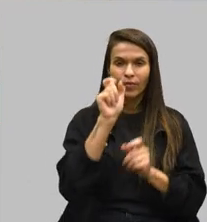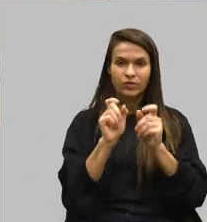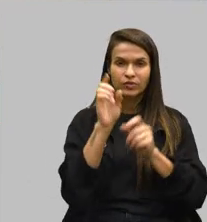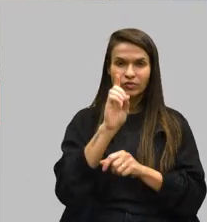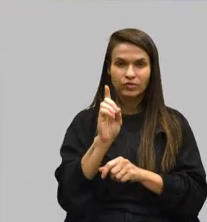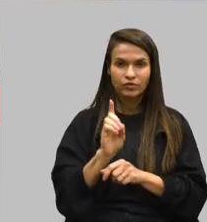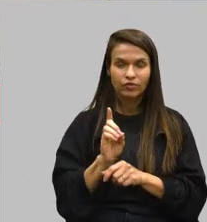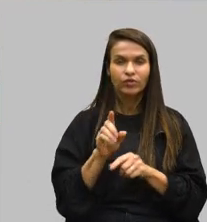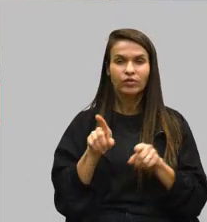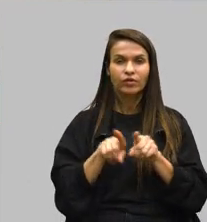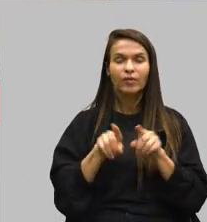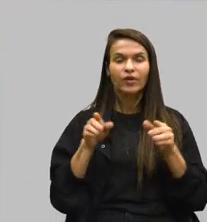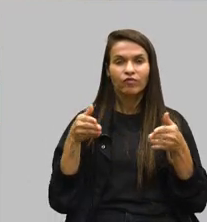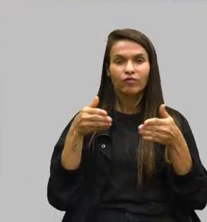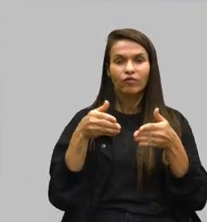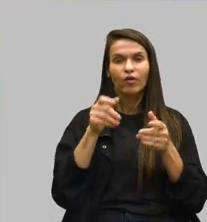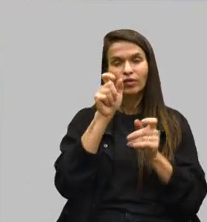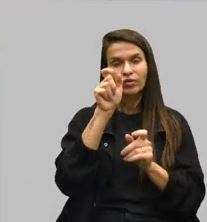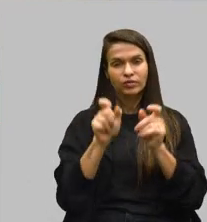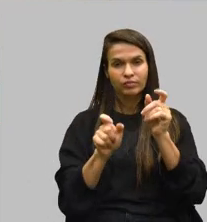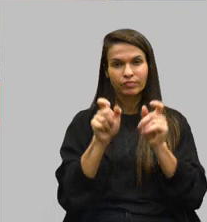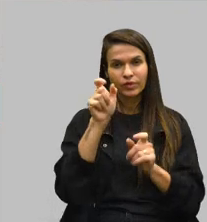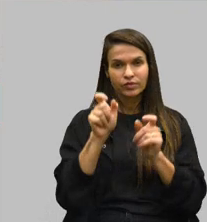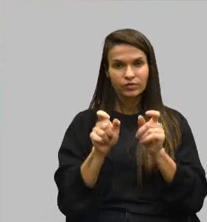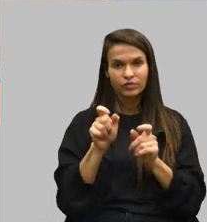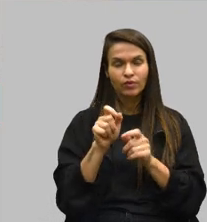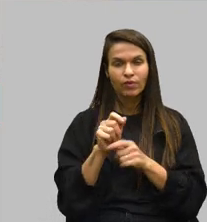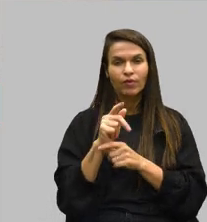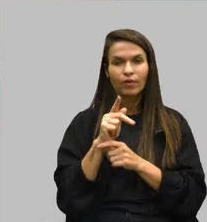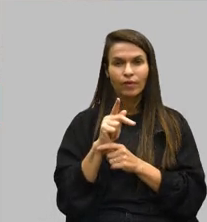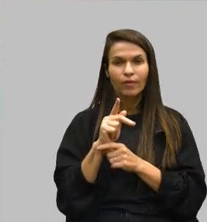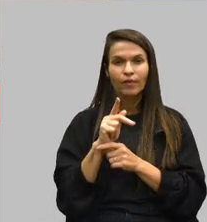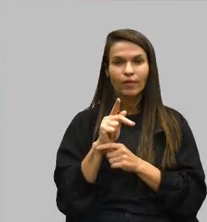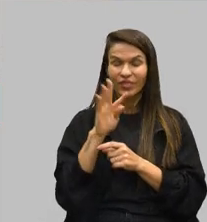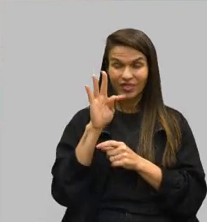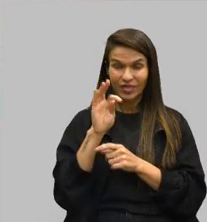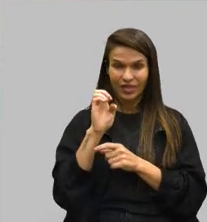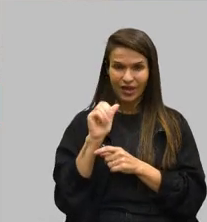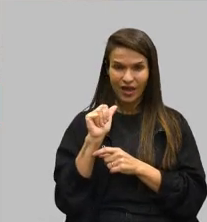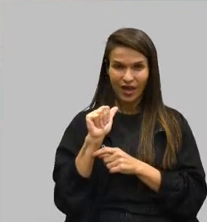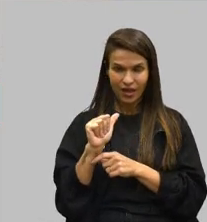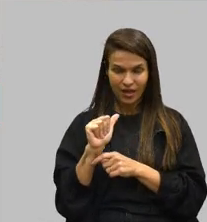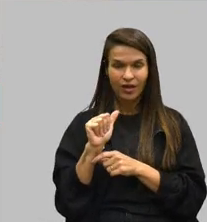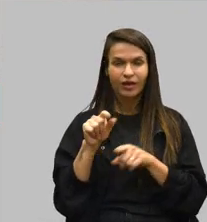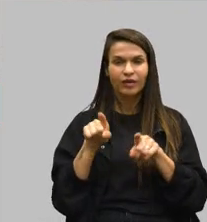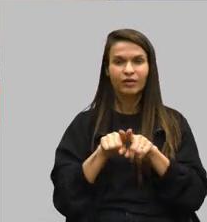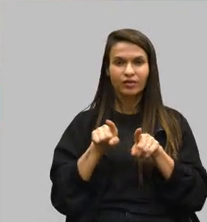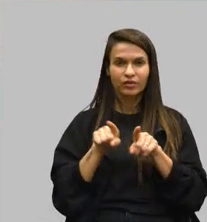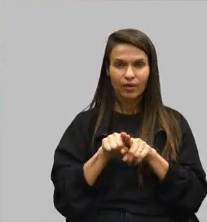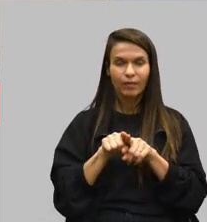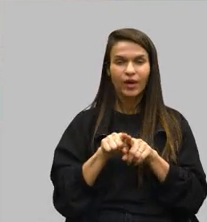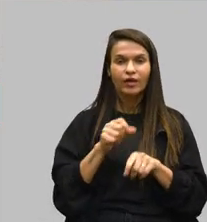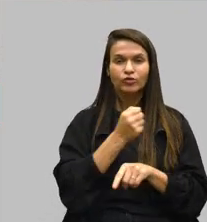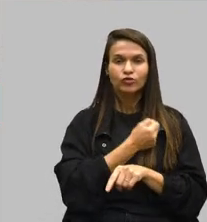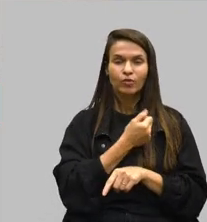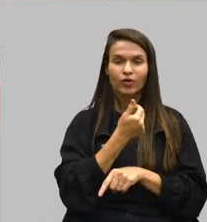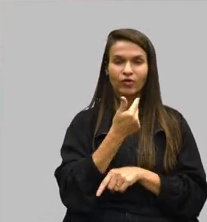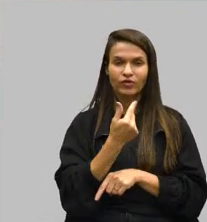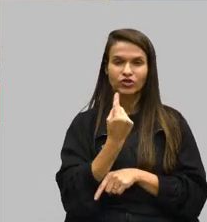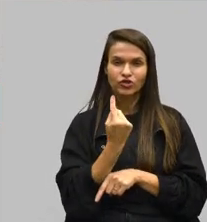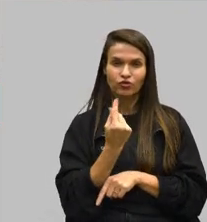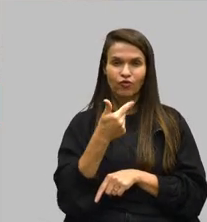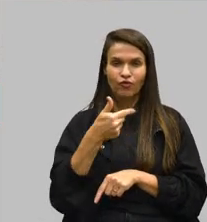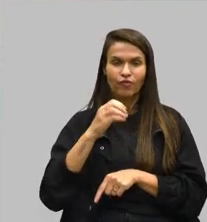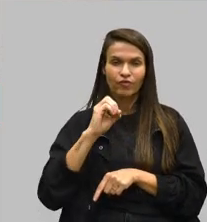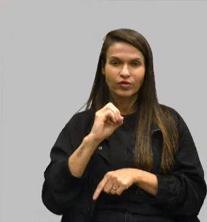abrange as pessoas com TEIA, portadoras de TEIA. E a ação também, número 2120, a